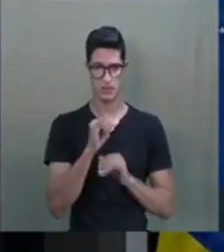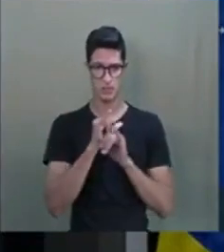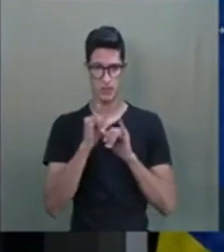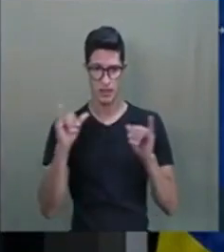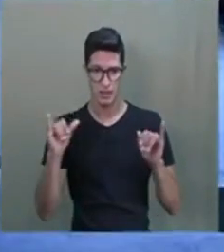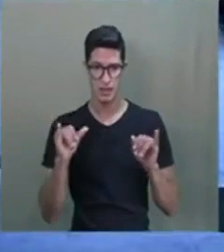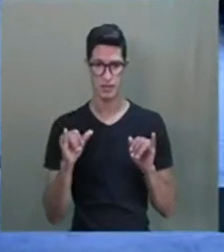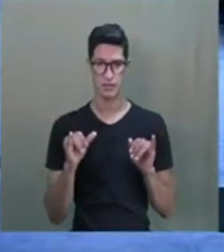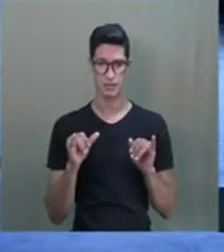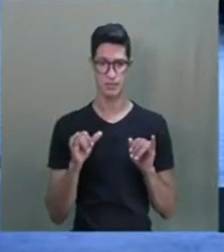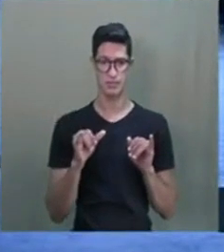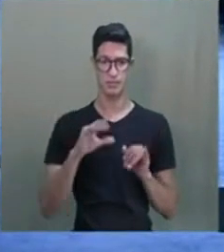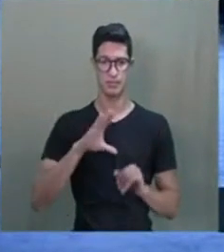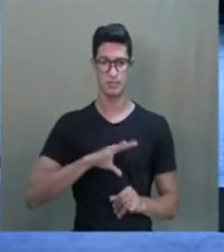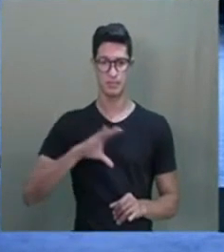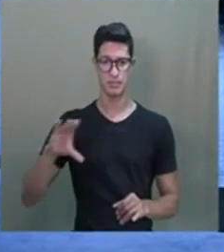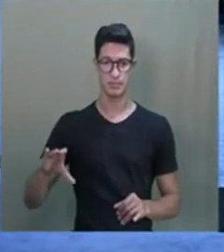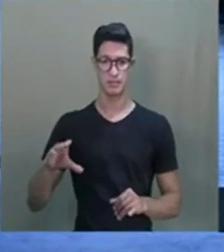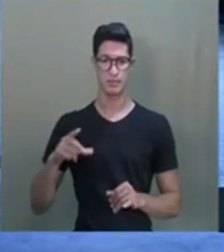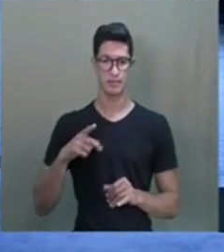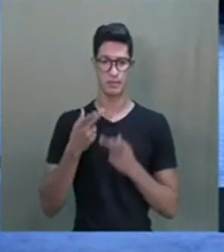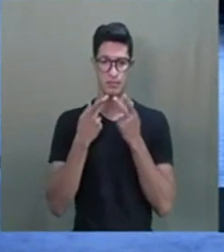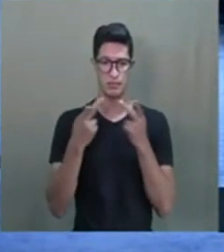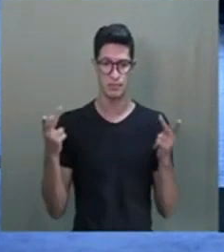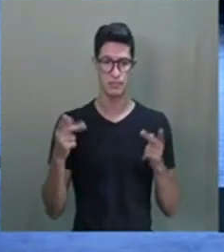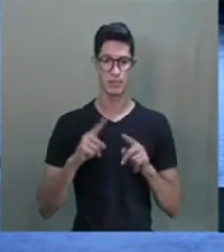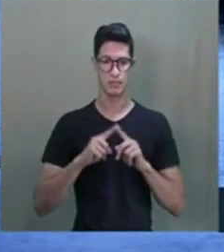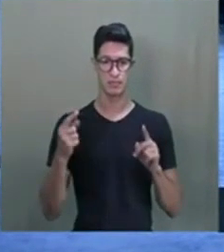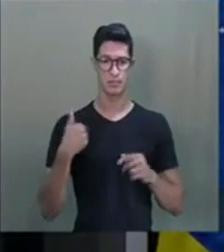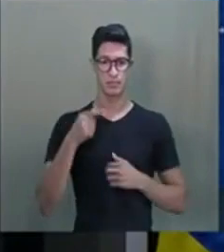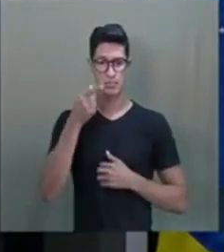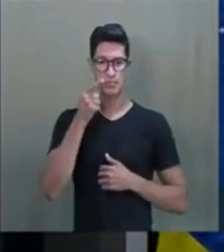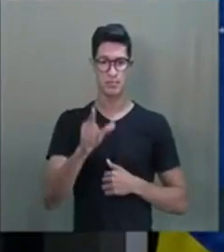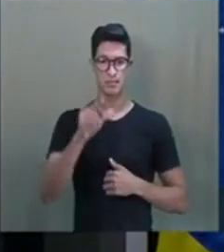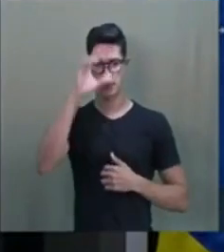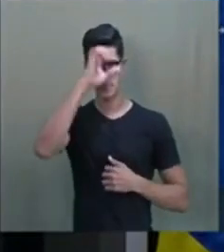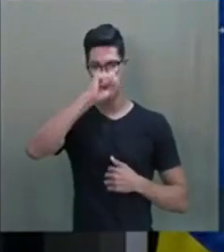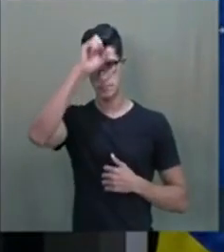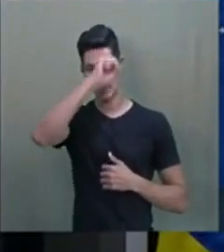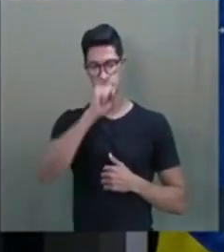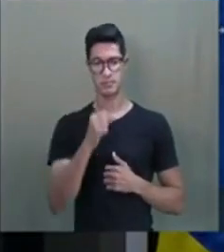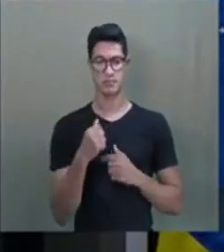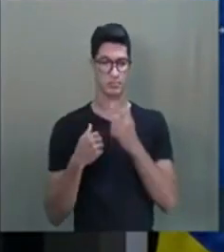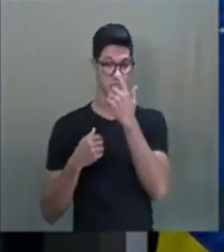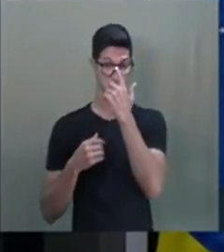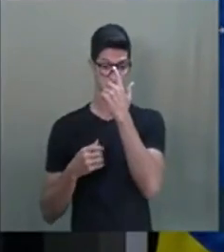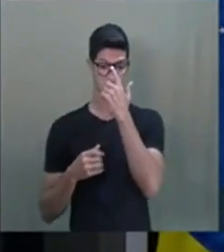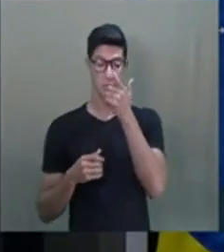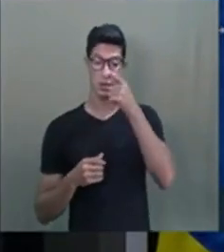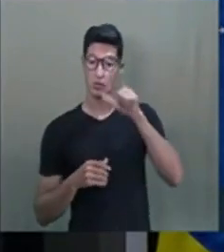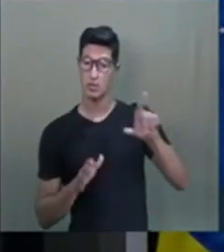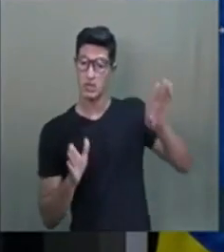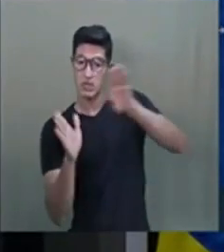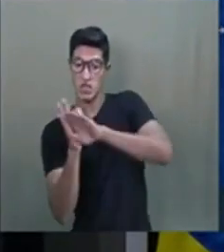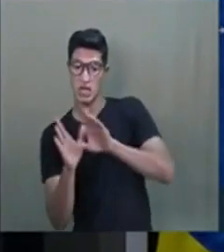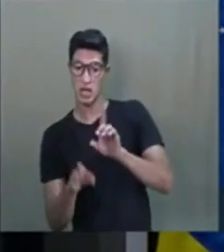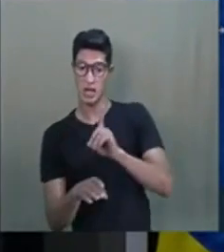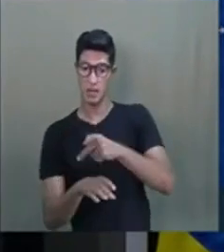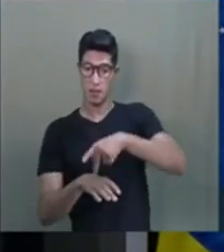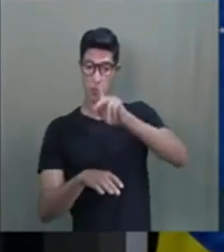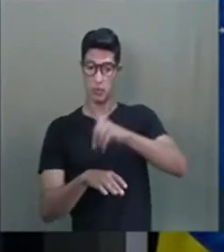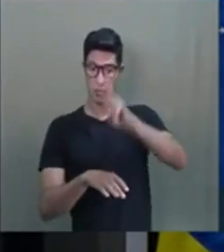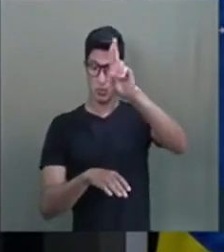português, porque eles não falavam, mas eu consegui aprender e eu consegui chegar onde eu cheguei.